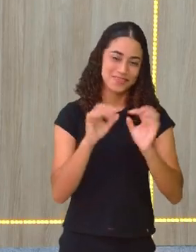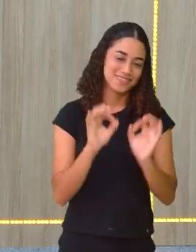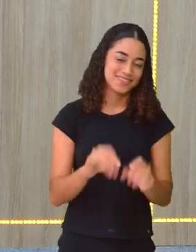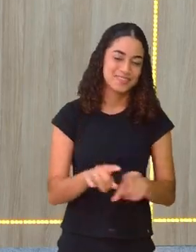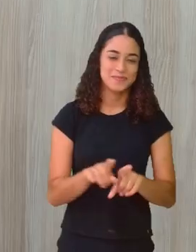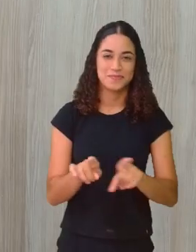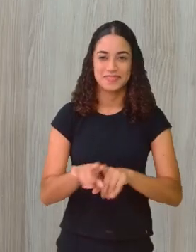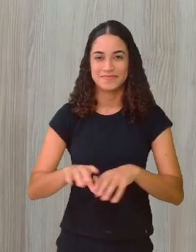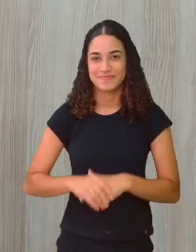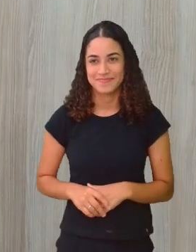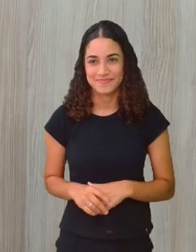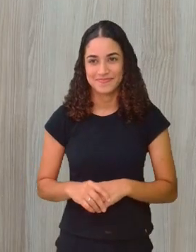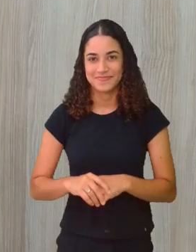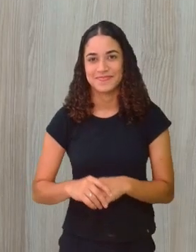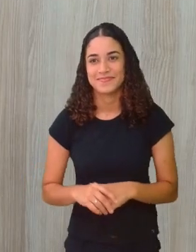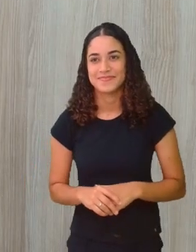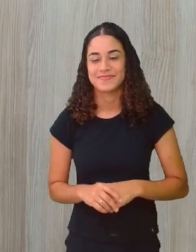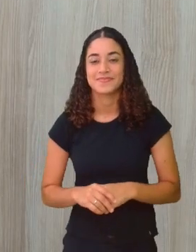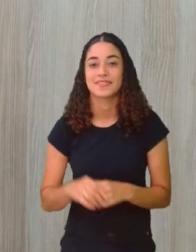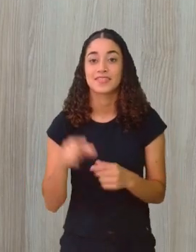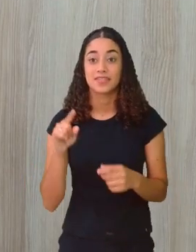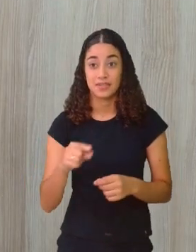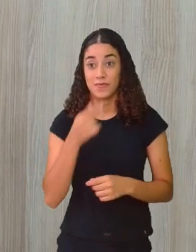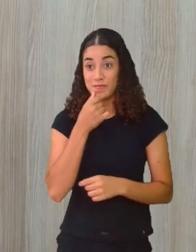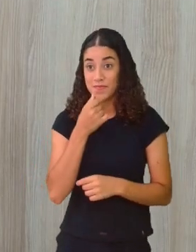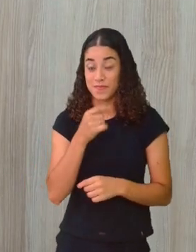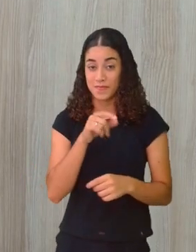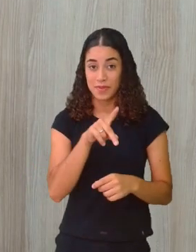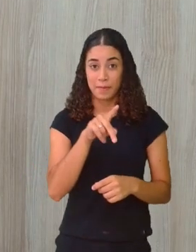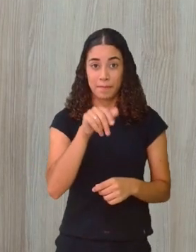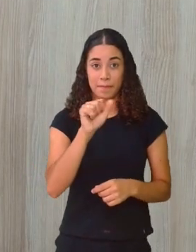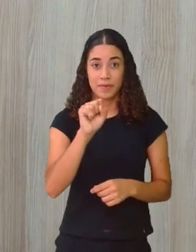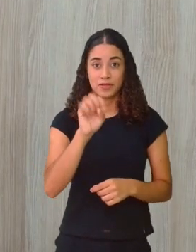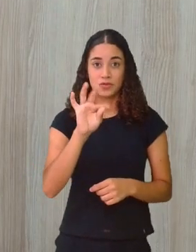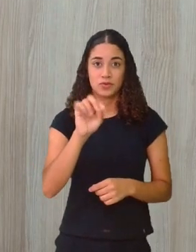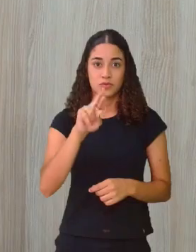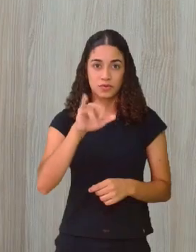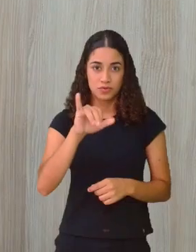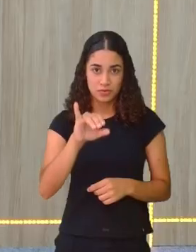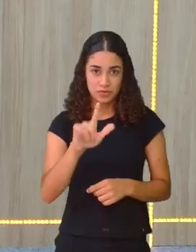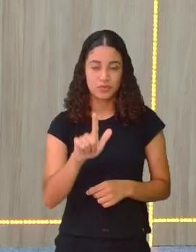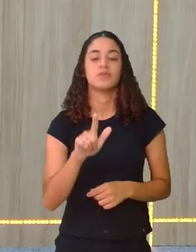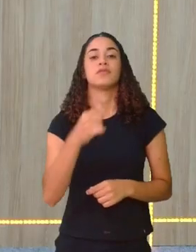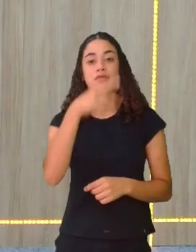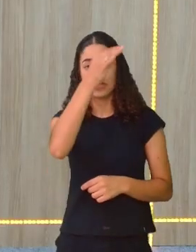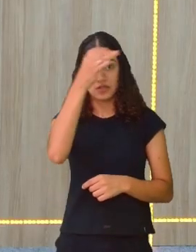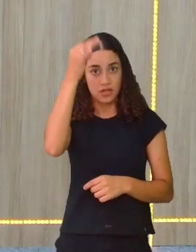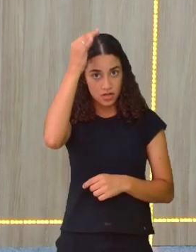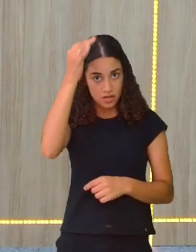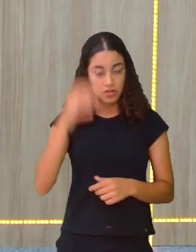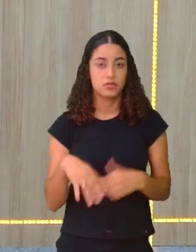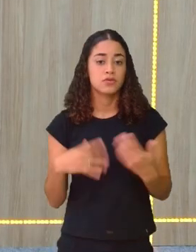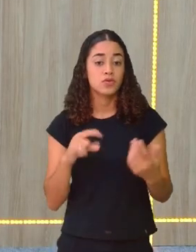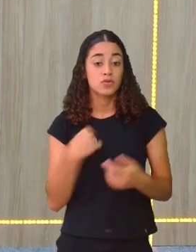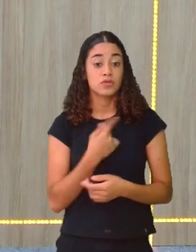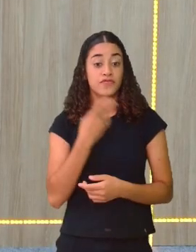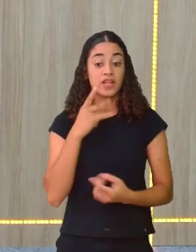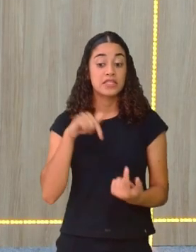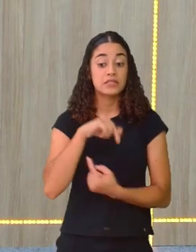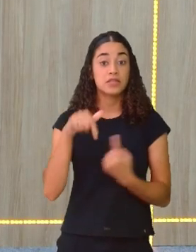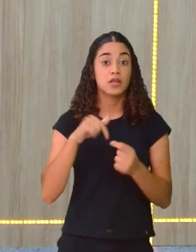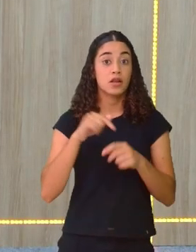de Lapinha, né? No caso, o pastorio, o sagrado, né? Sim, o pastorio sagrado. Como a gente está falando do ciclo